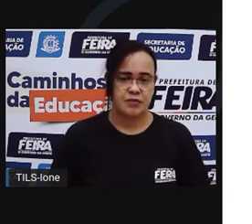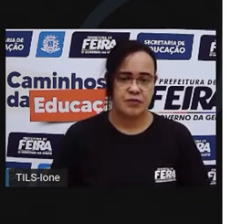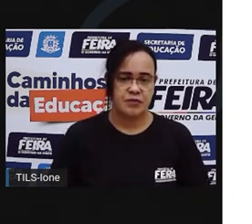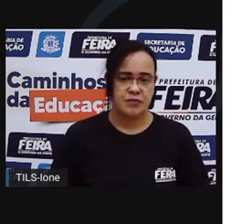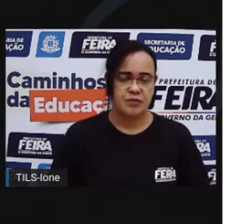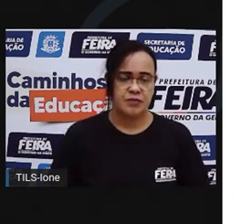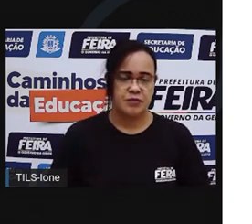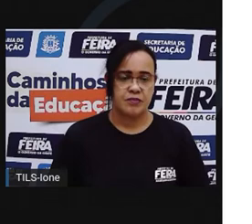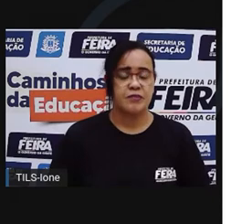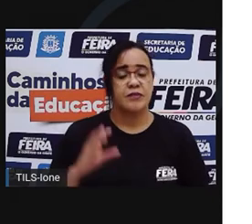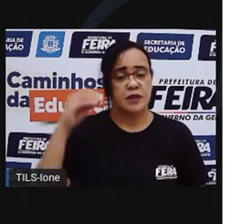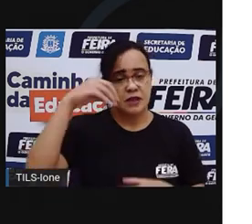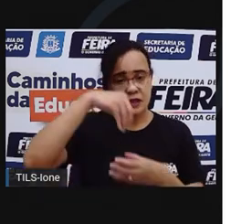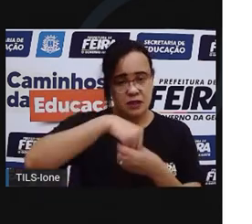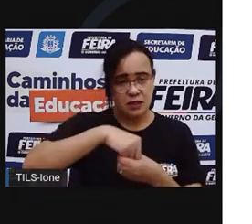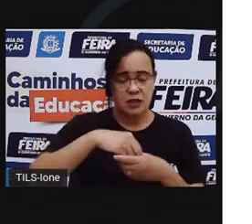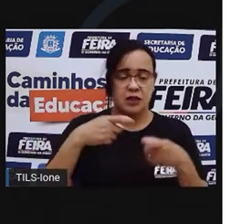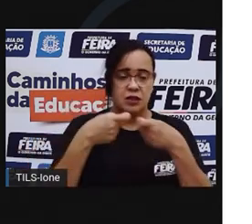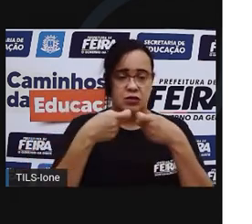da meia.